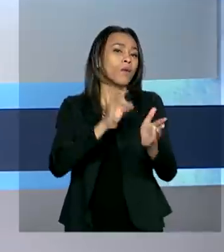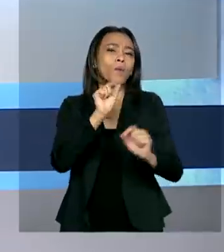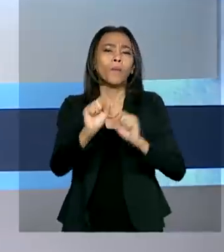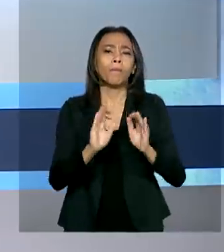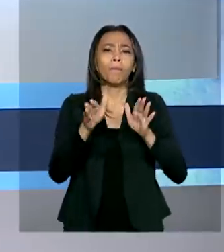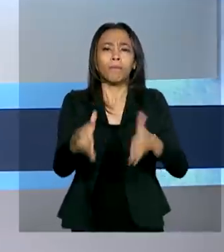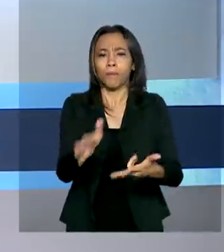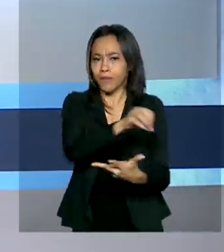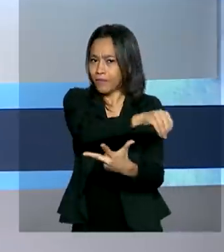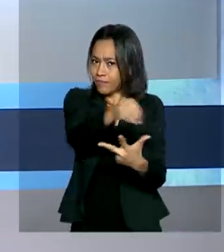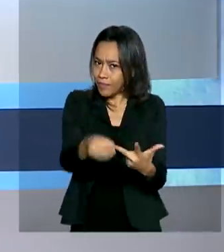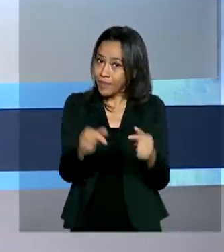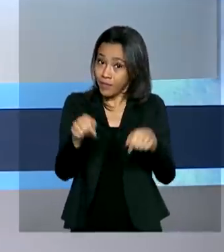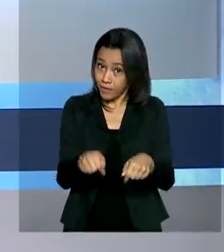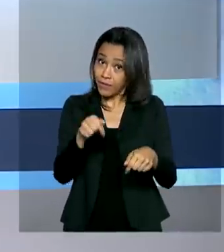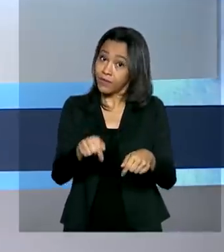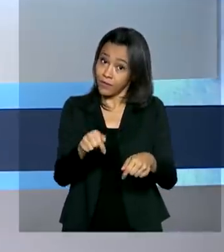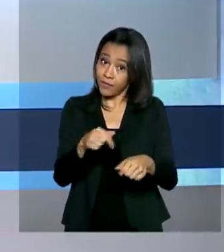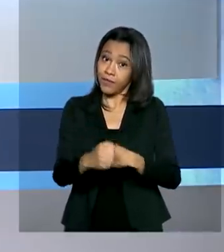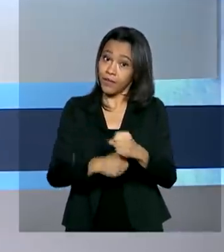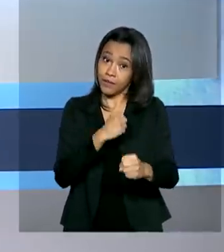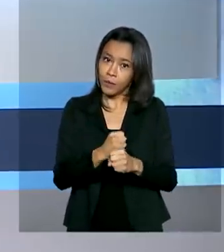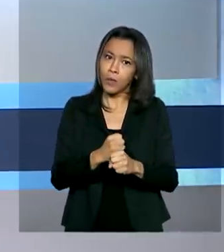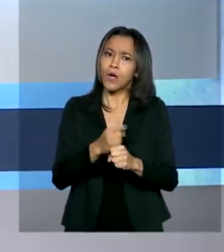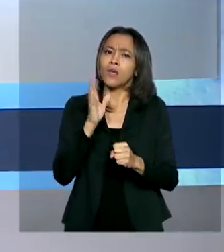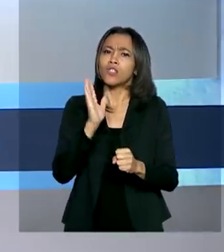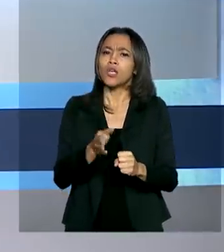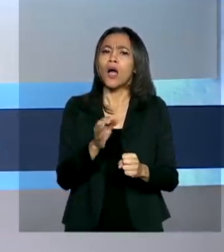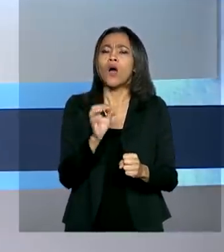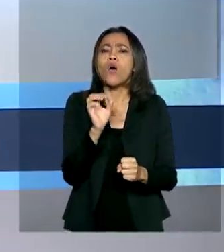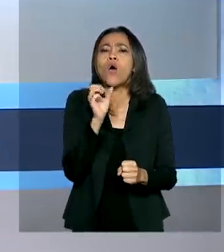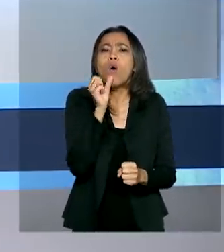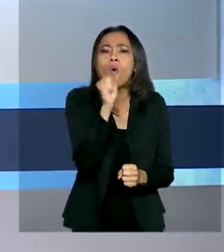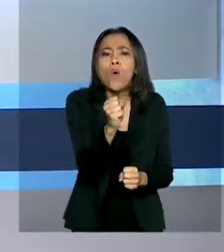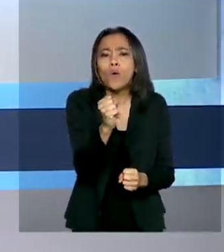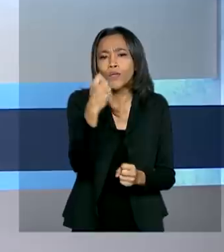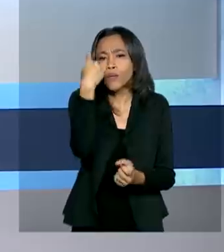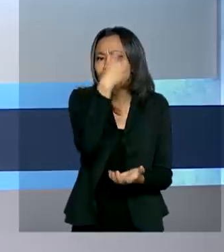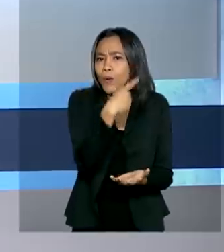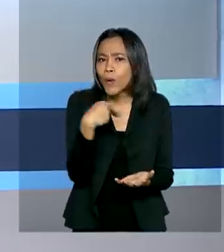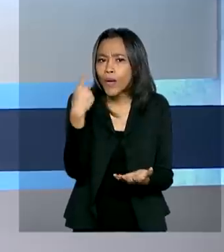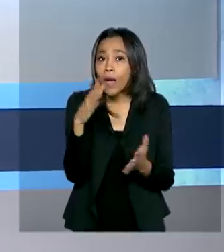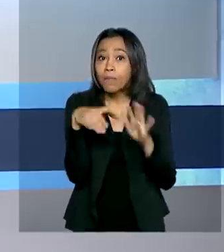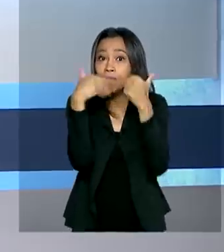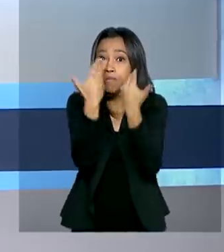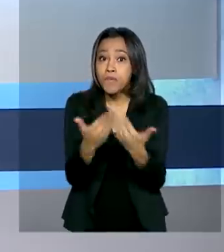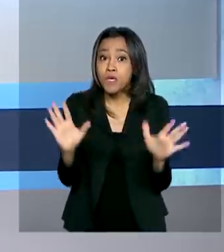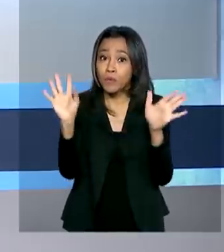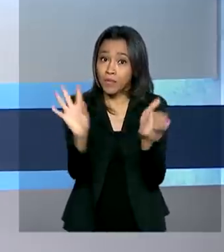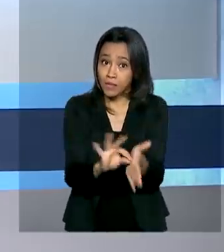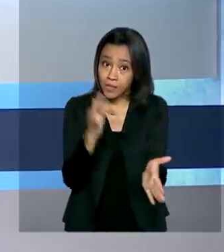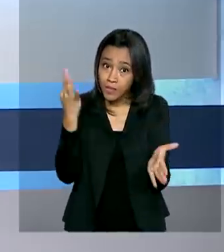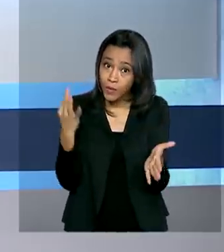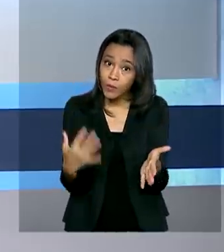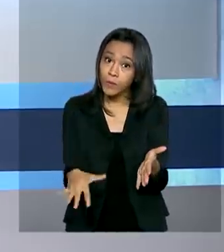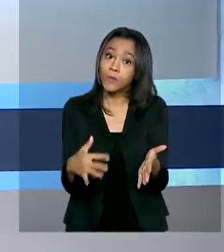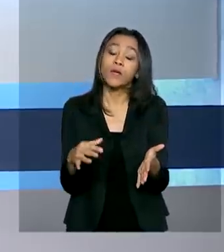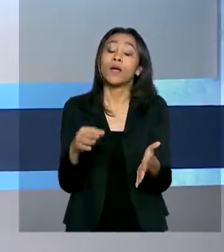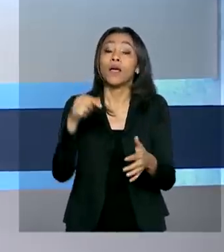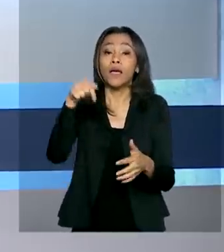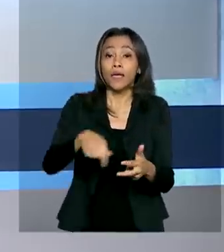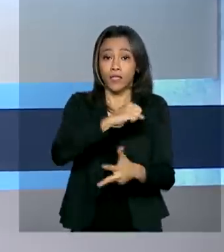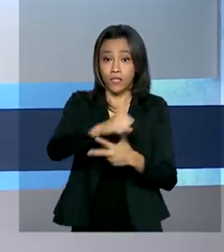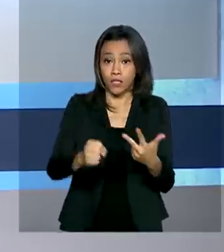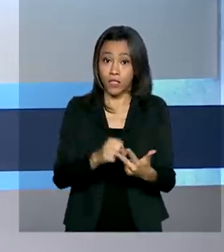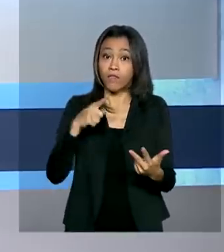participar do Enem este ano. A marca foi registrada em apenas oito horas após a abertura das inscrições. Este ano o